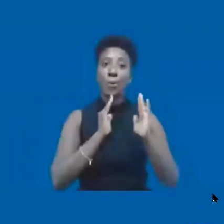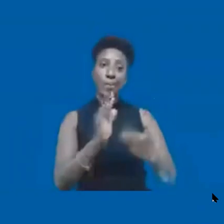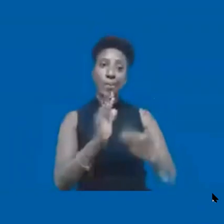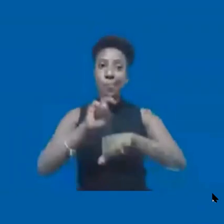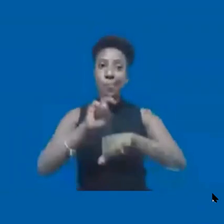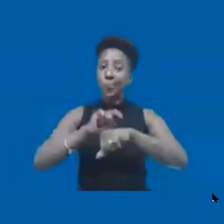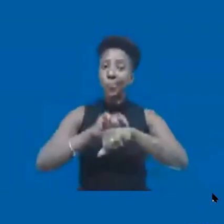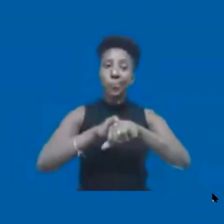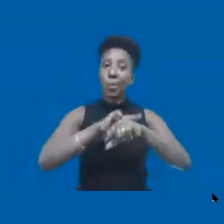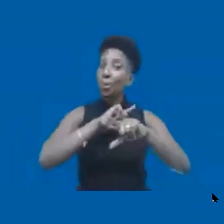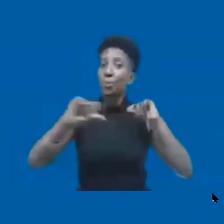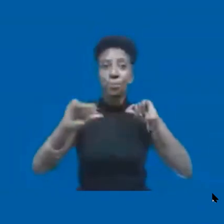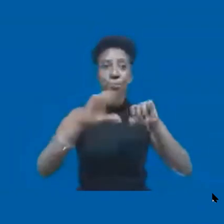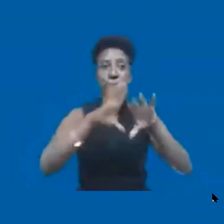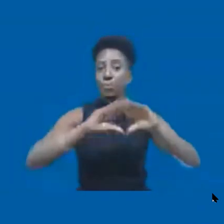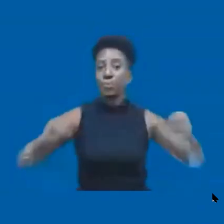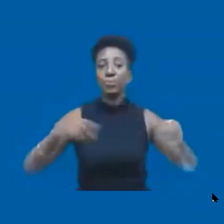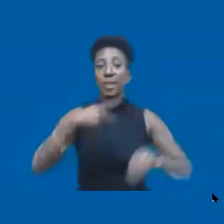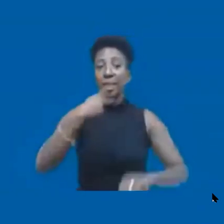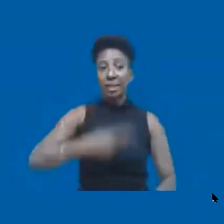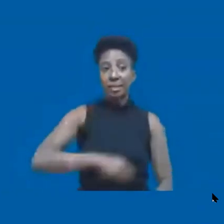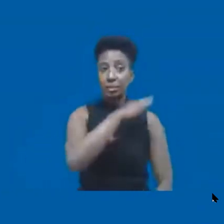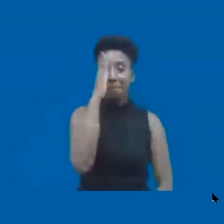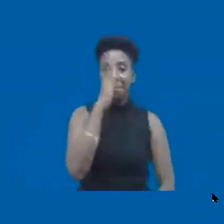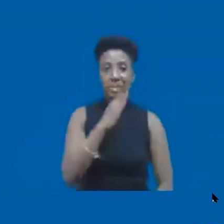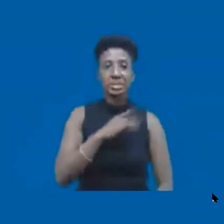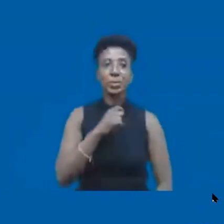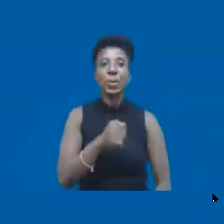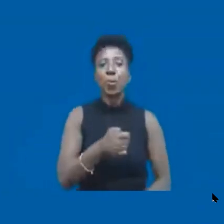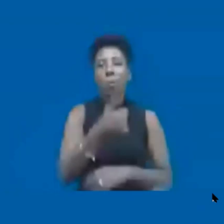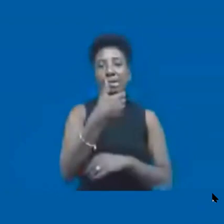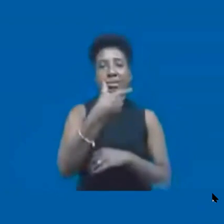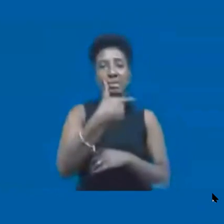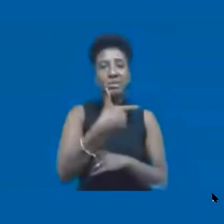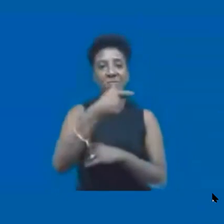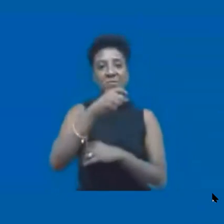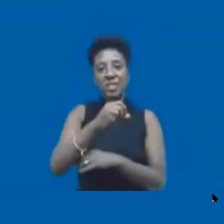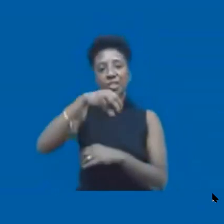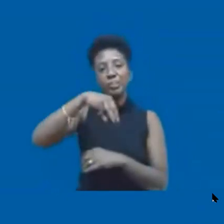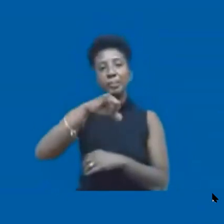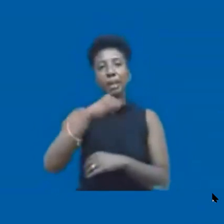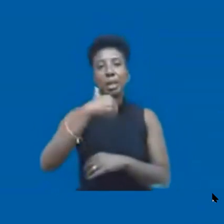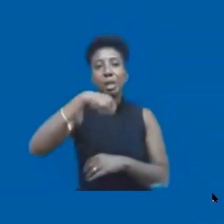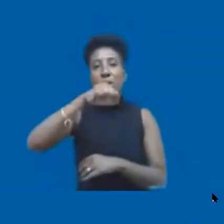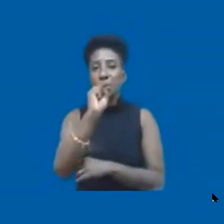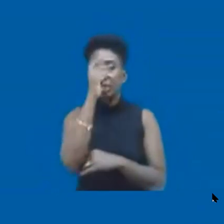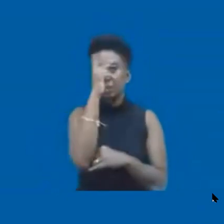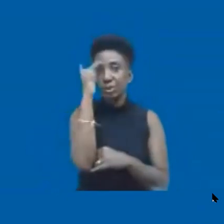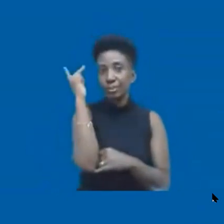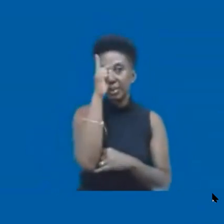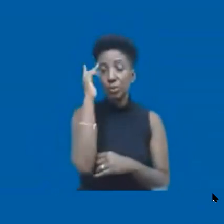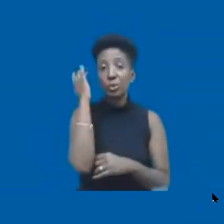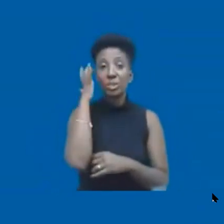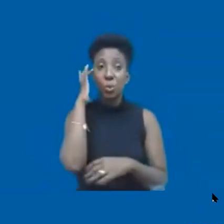caso. E o Brasil é terrível, porque nós temos um contingente de quase 20 milhões de pessoas, que foram os últimos números, eu acredito que esse número hoje